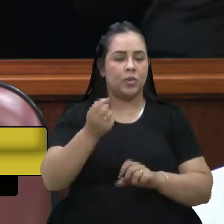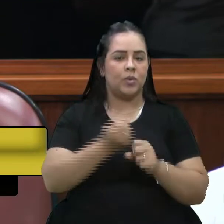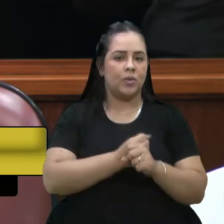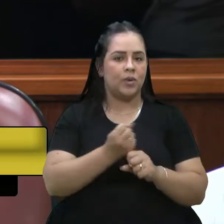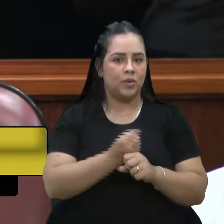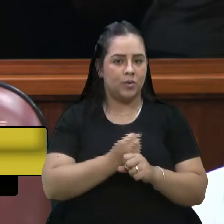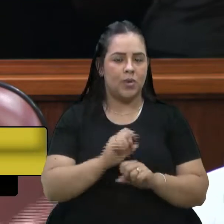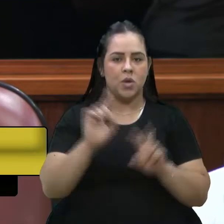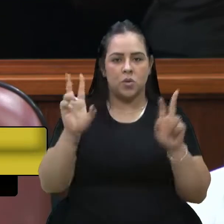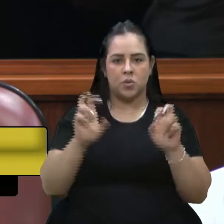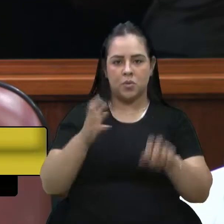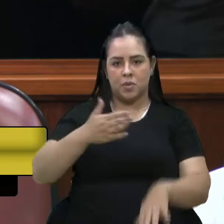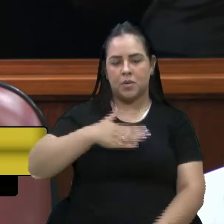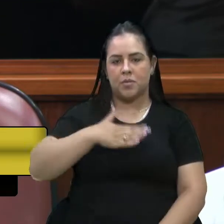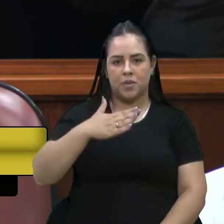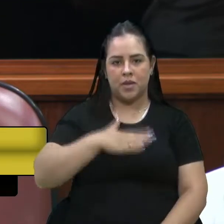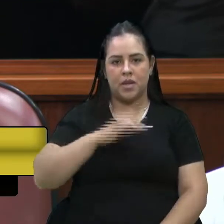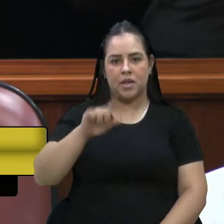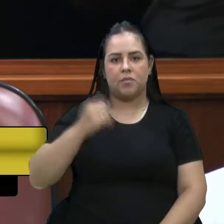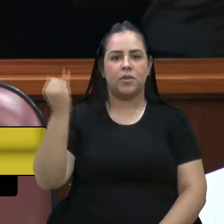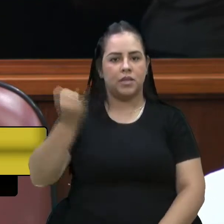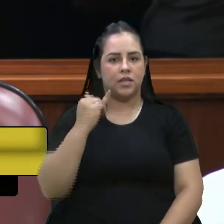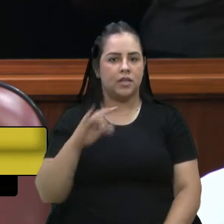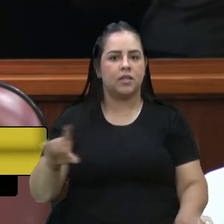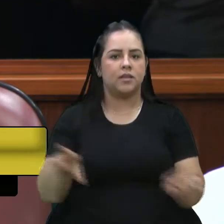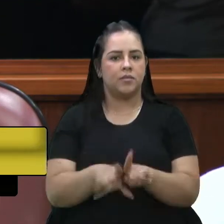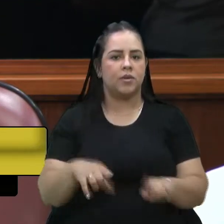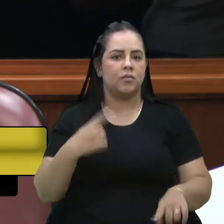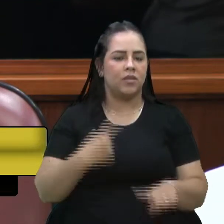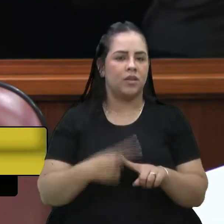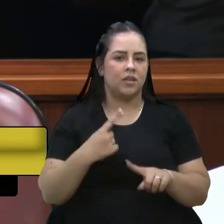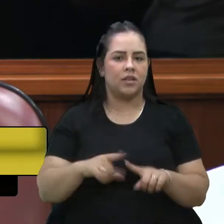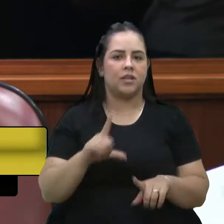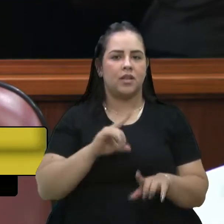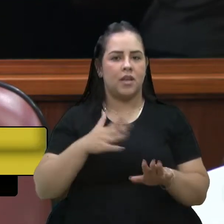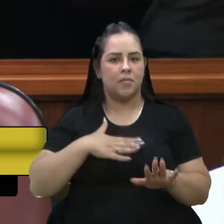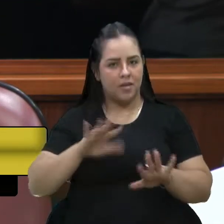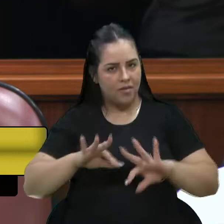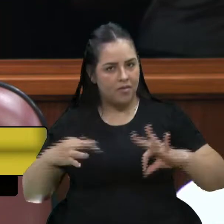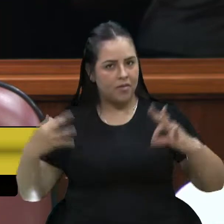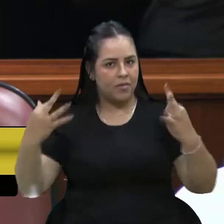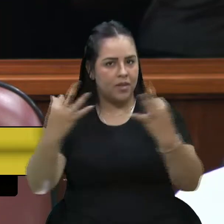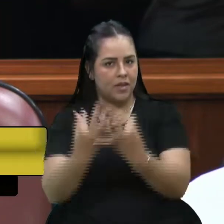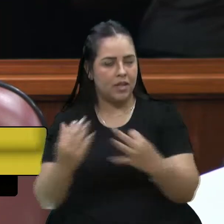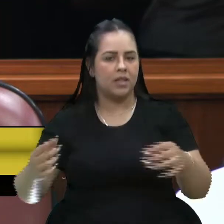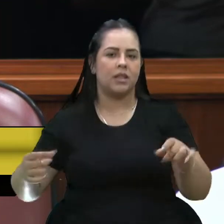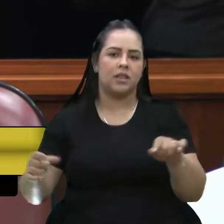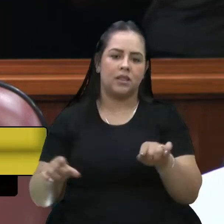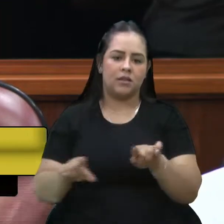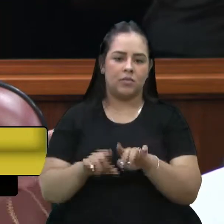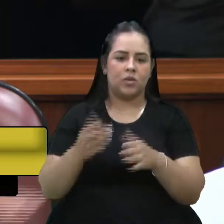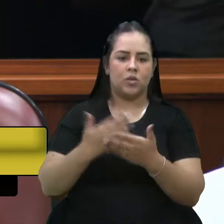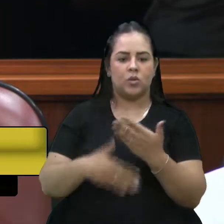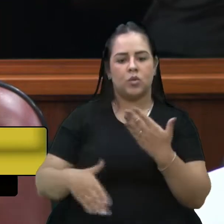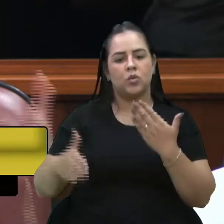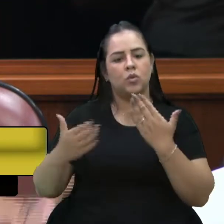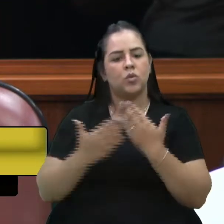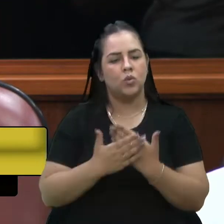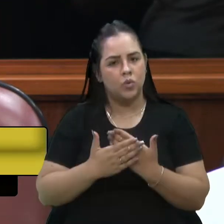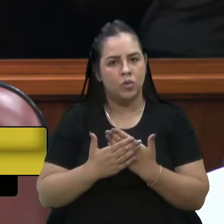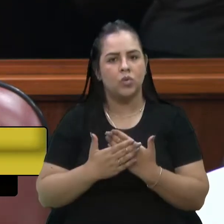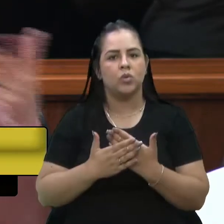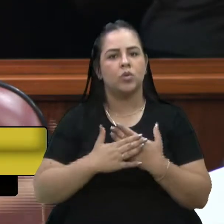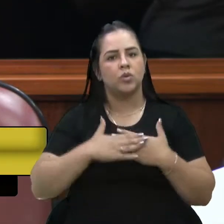É um tema que para mim também é muito importante, devido a toda a questão da minha família ter tido todo o seu